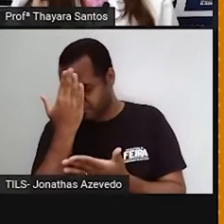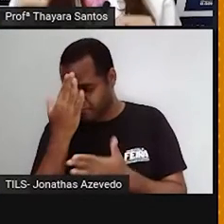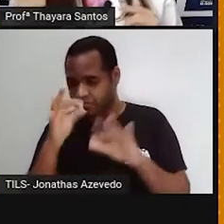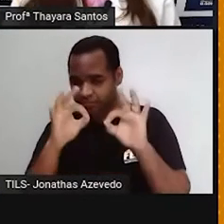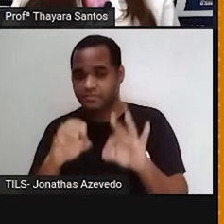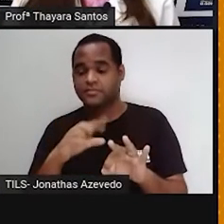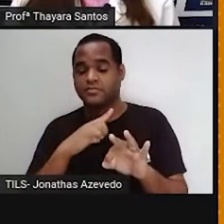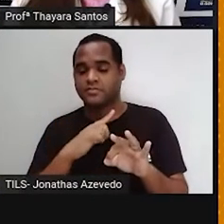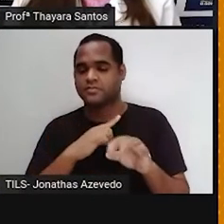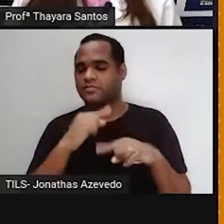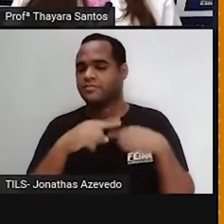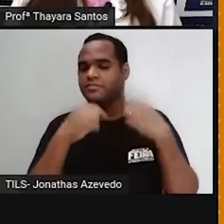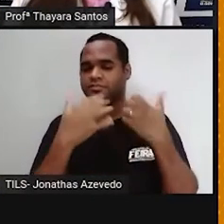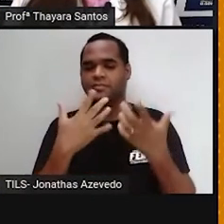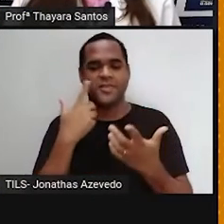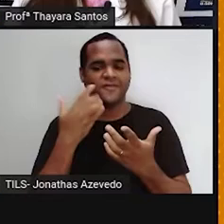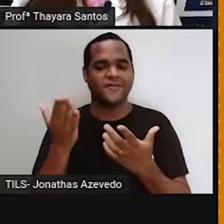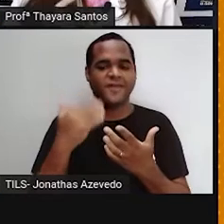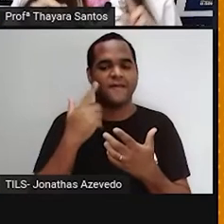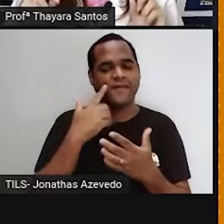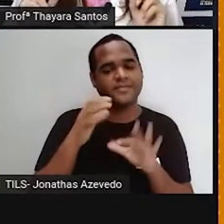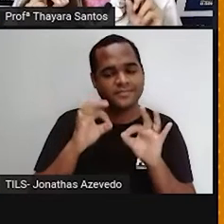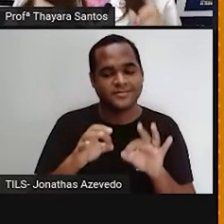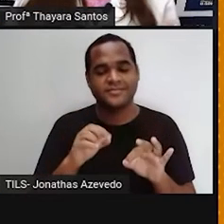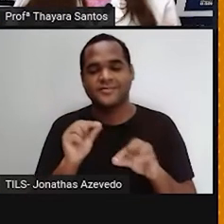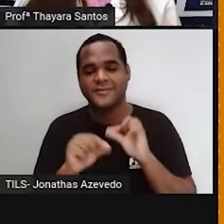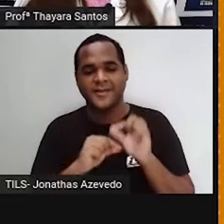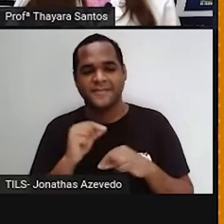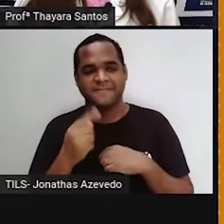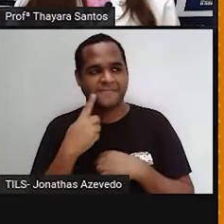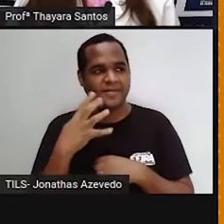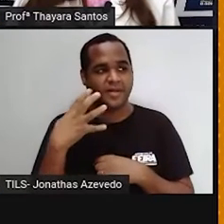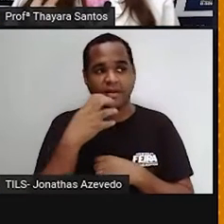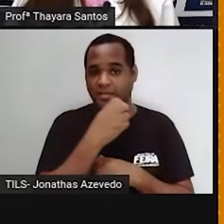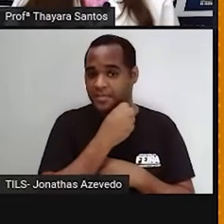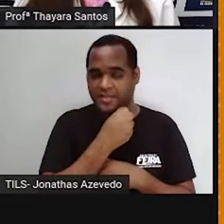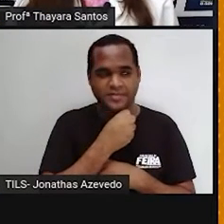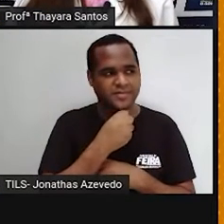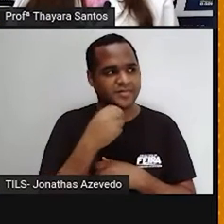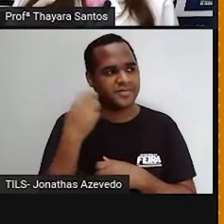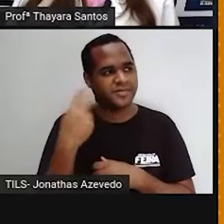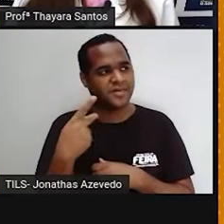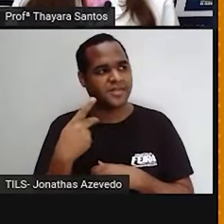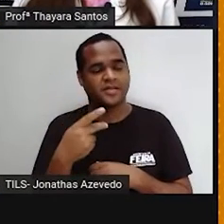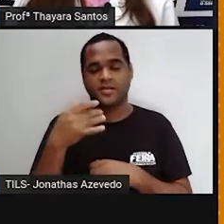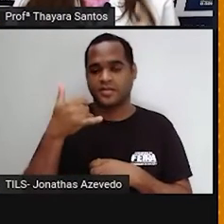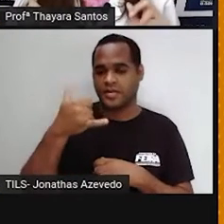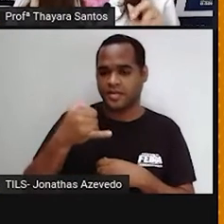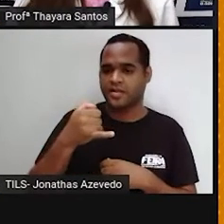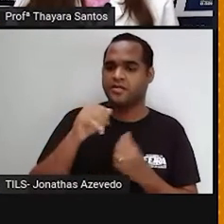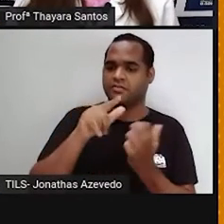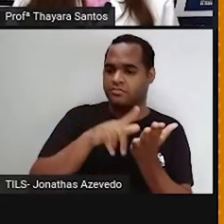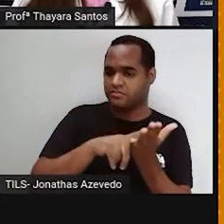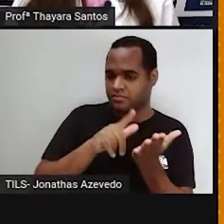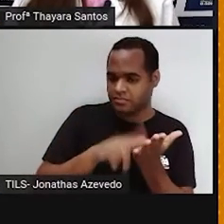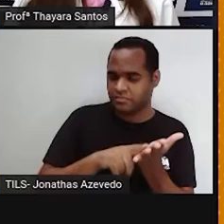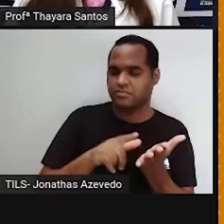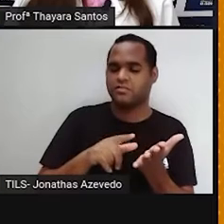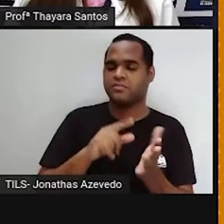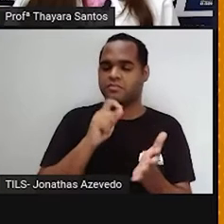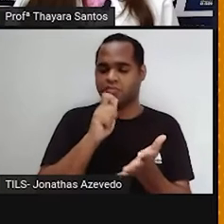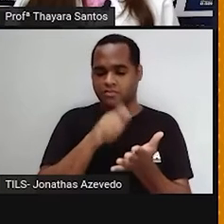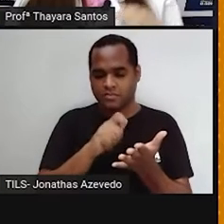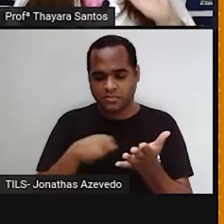corretas. E a gente vem para a correção. Então, já corram aí do outro lado, peguem a caneta, peguem o papel para anotar as